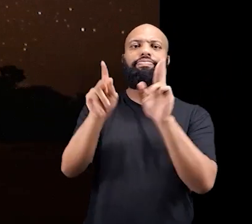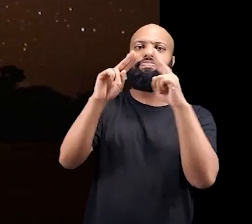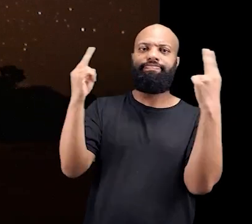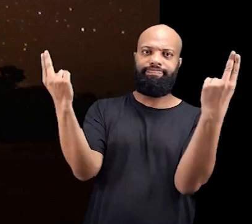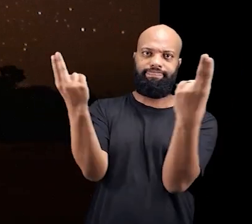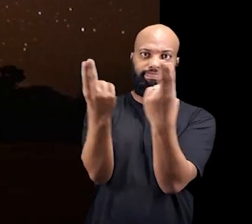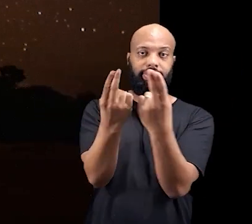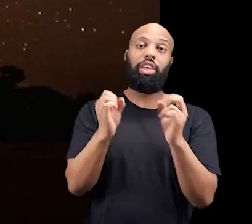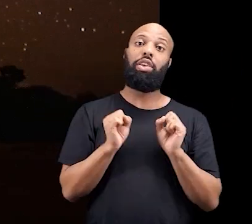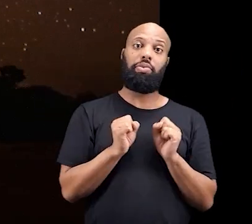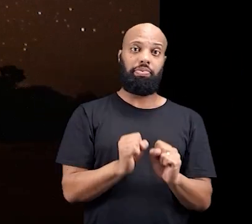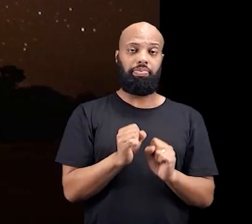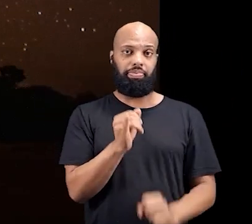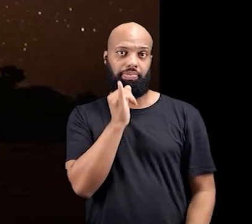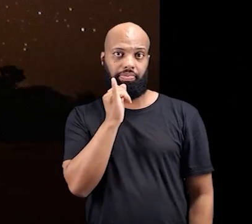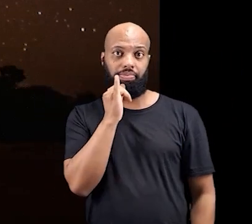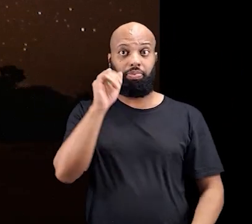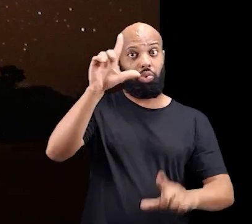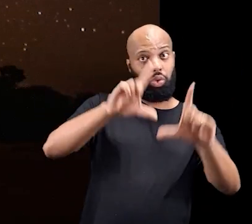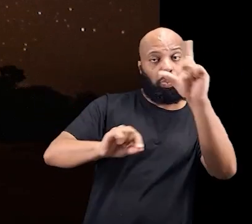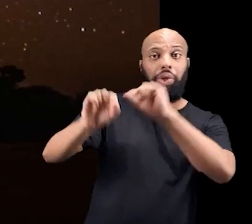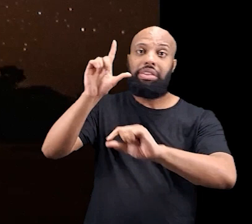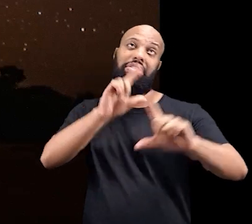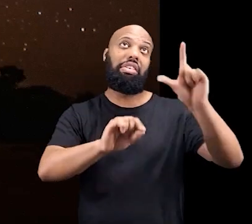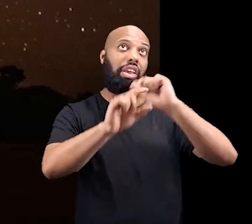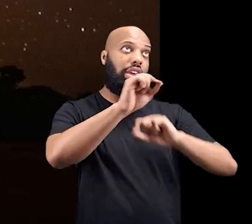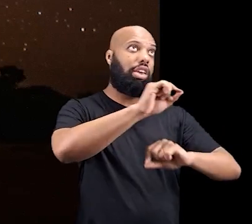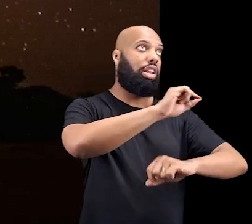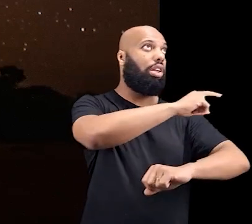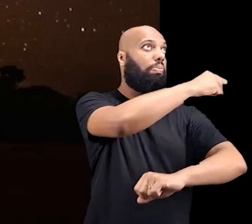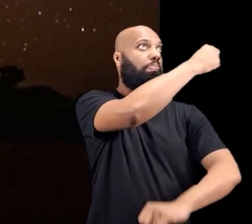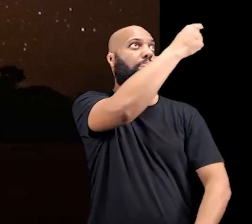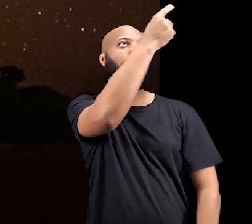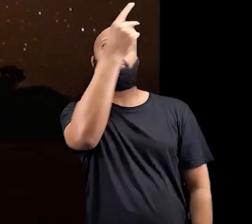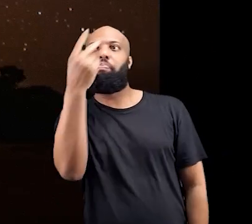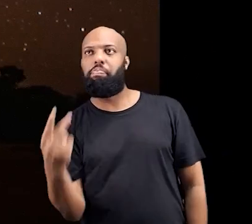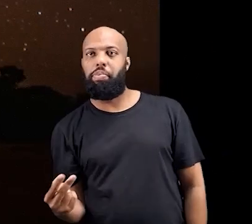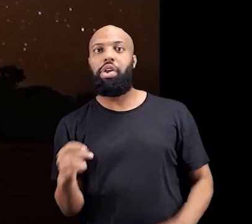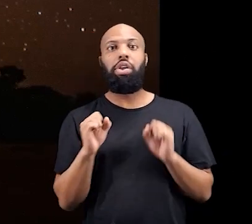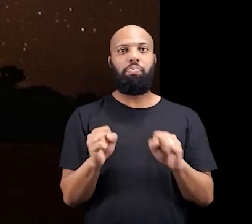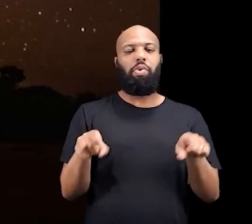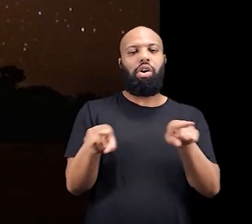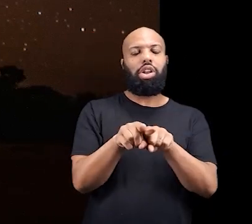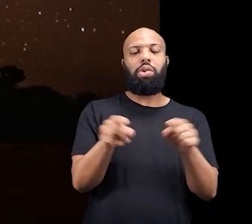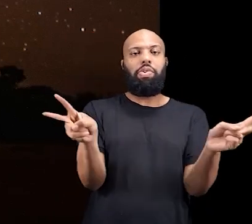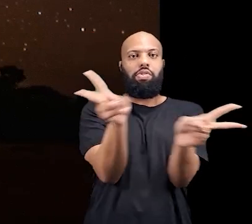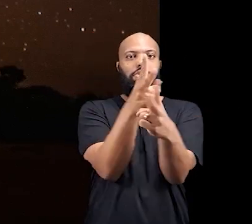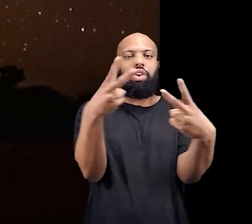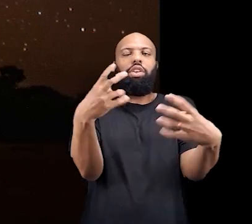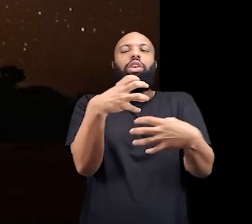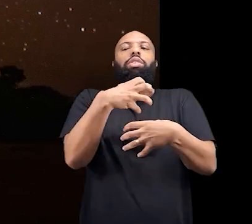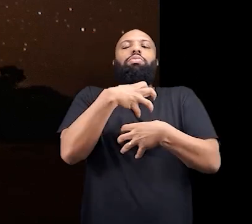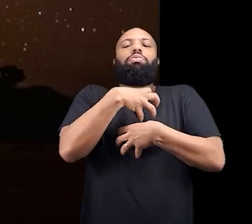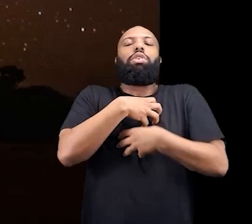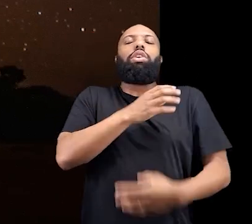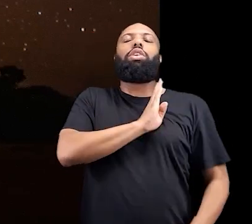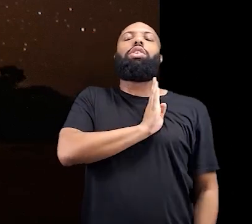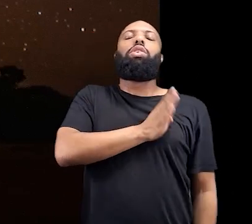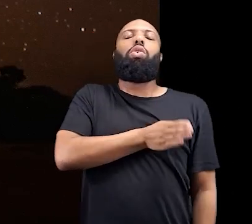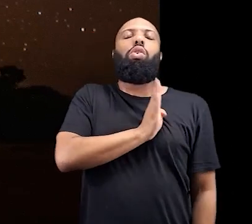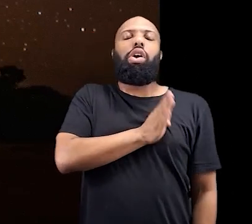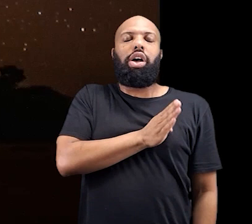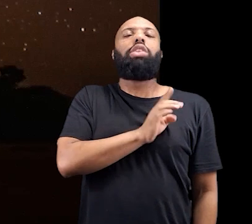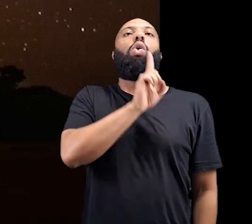encaminhar esse espírito. Então, pode ser uma estrela cadente, pode ser um vento, né? E que eles